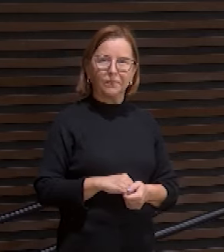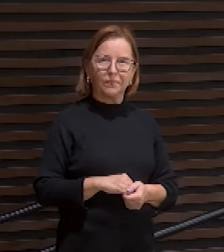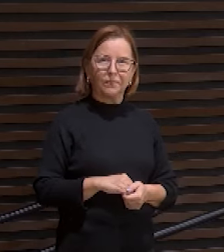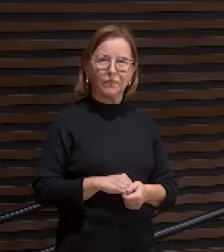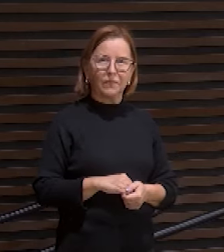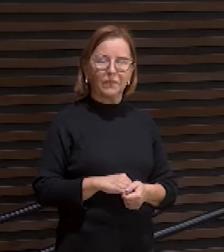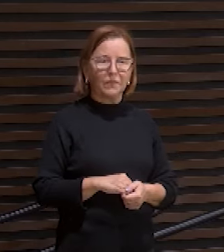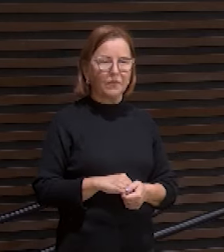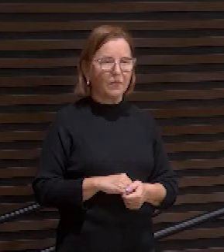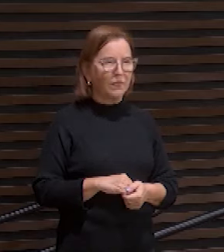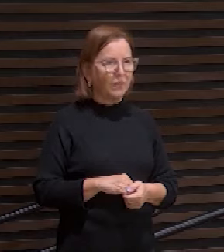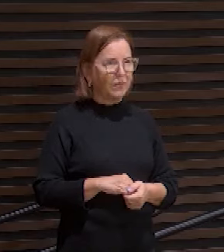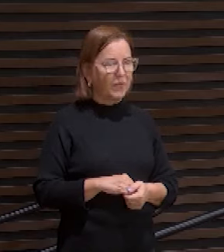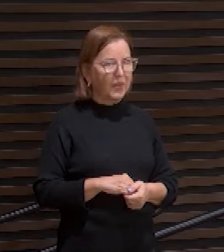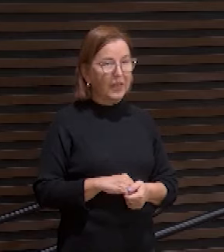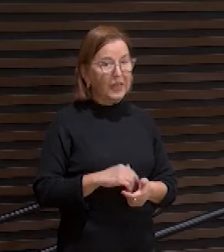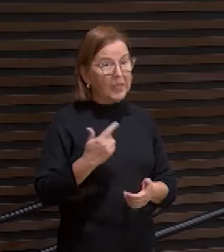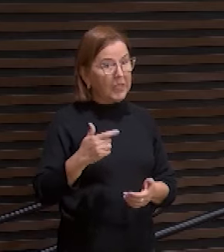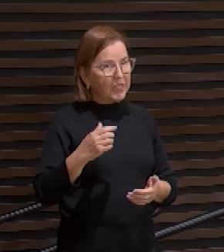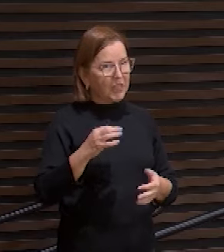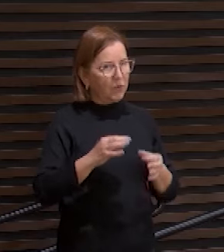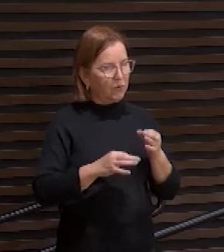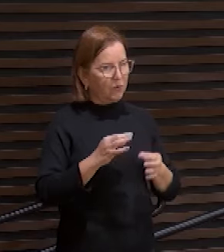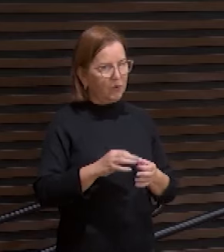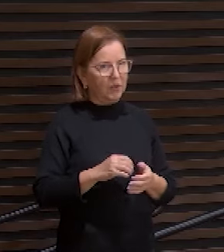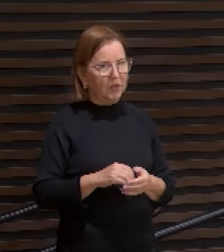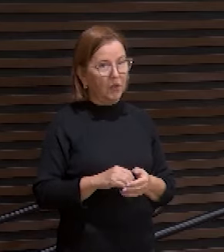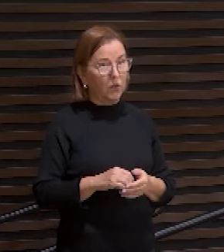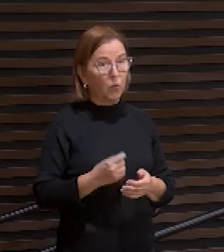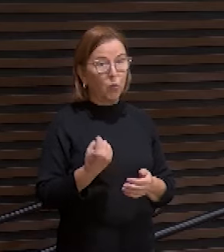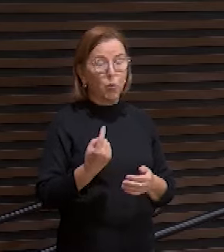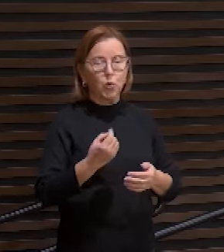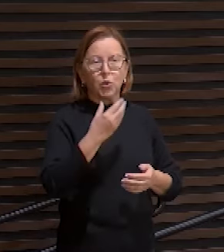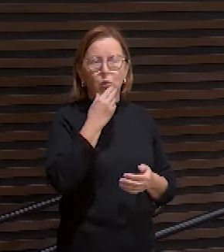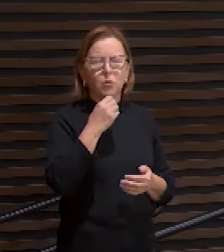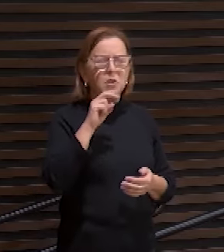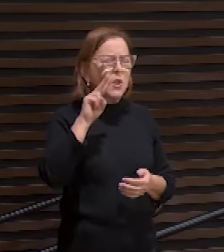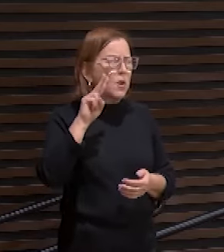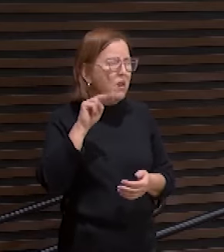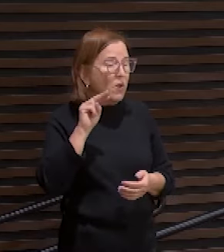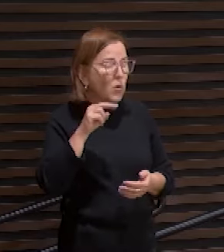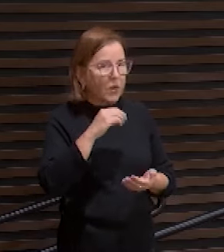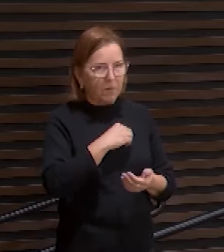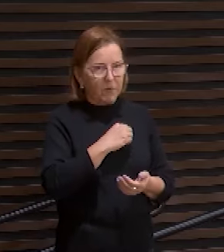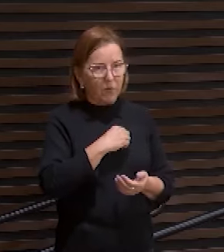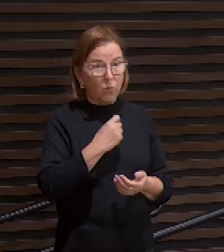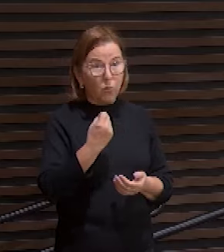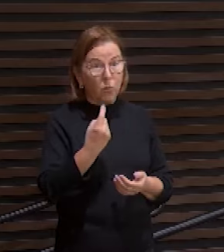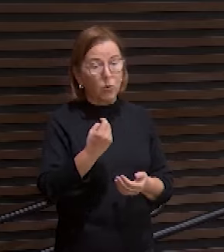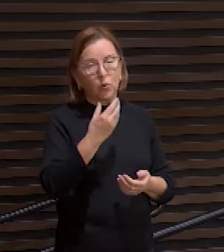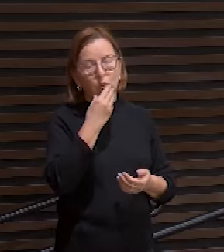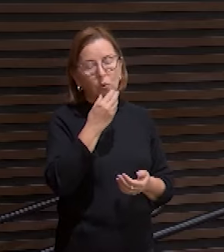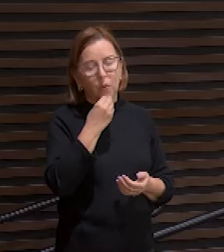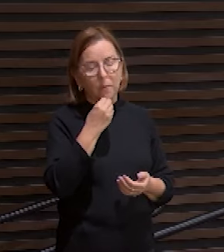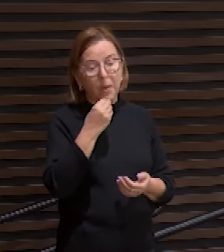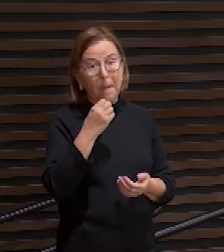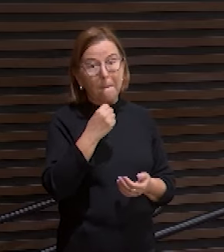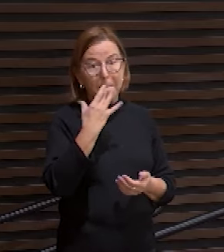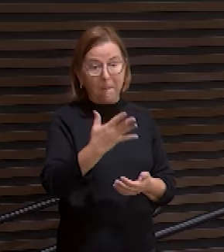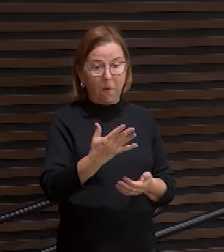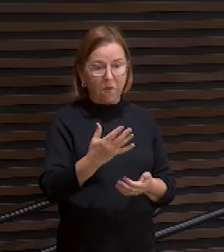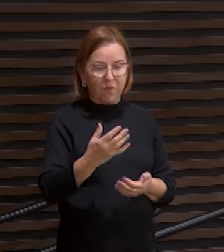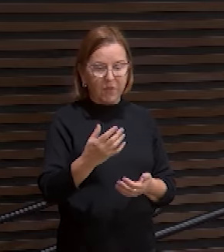injustamente o único homem a nunca pecar o único homem bom a ter pisado neste planeta ele foi